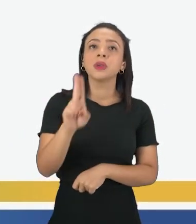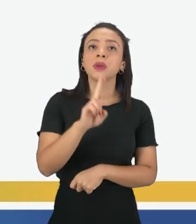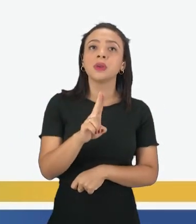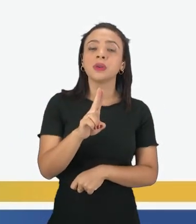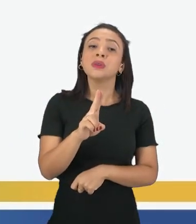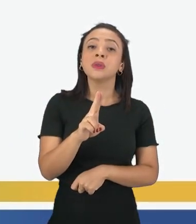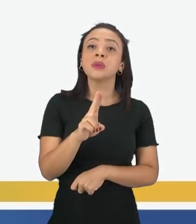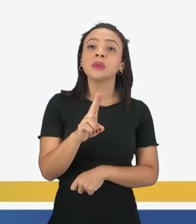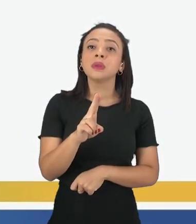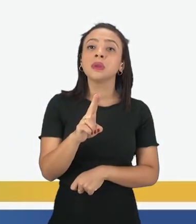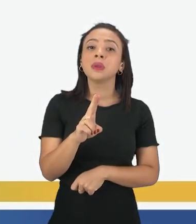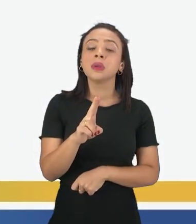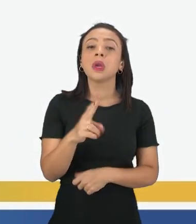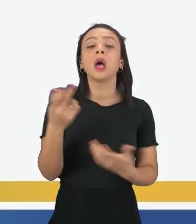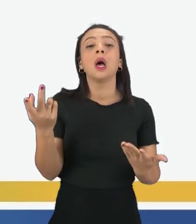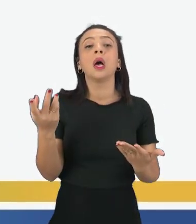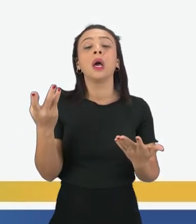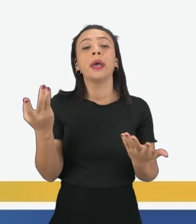na mesma situação.